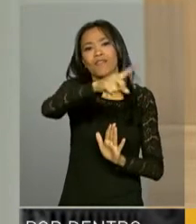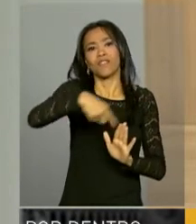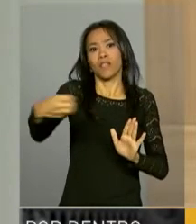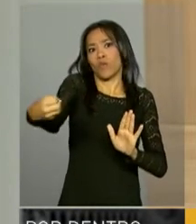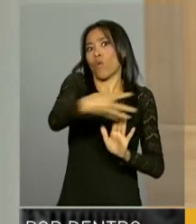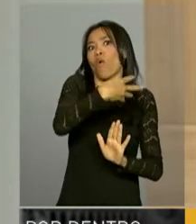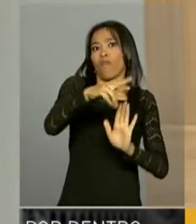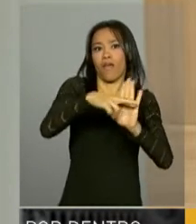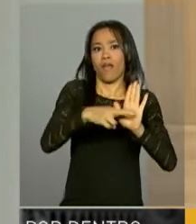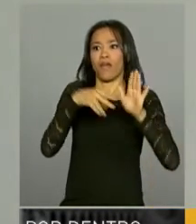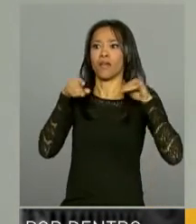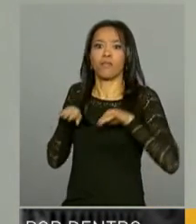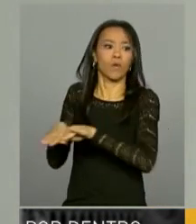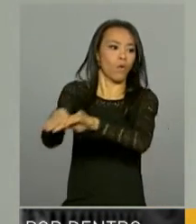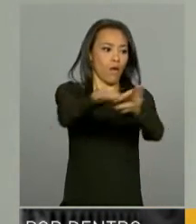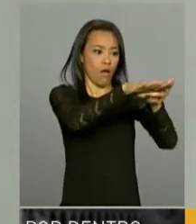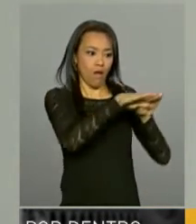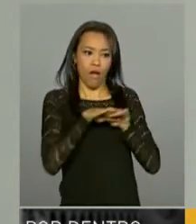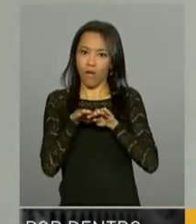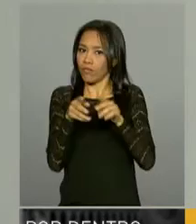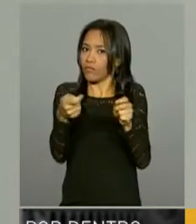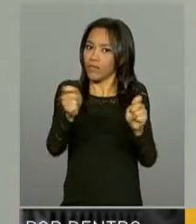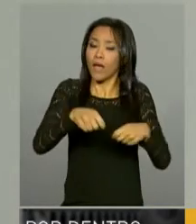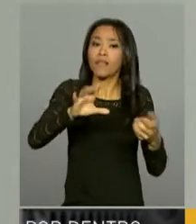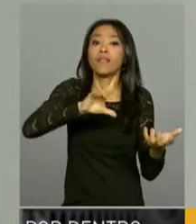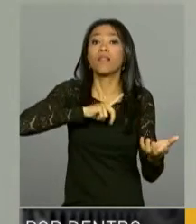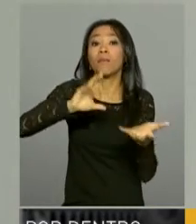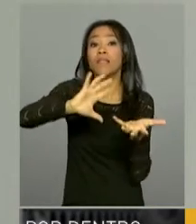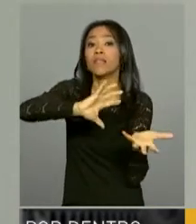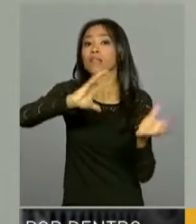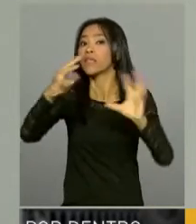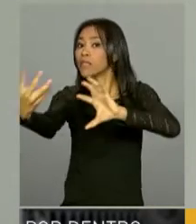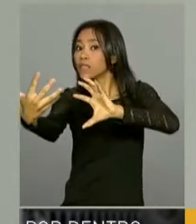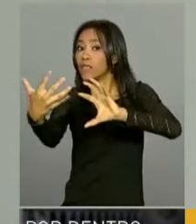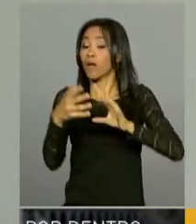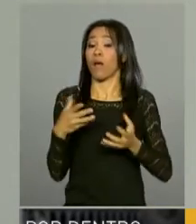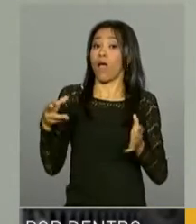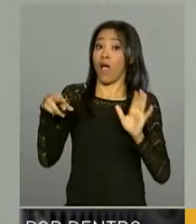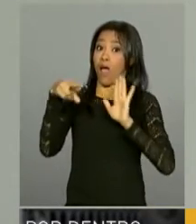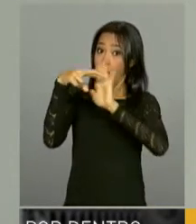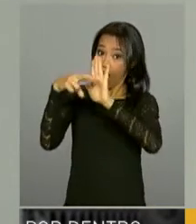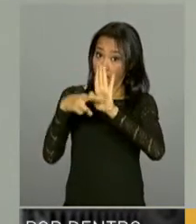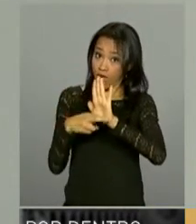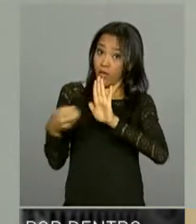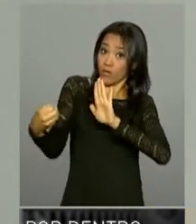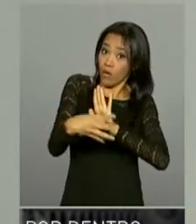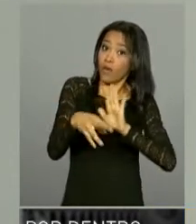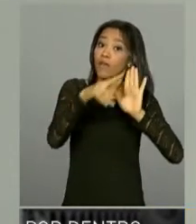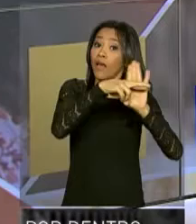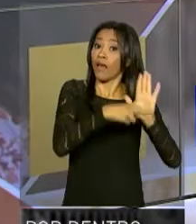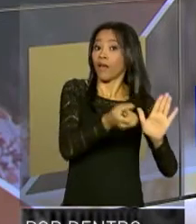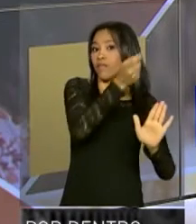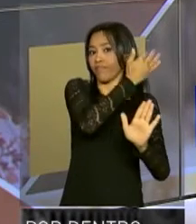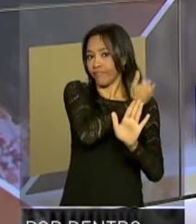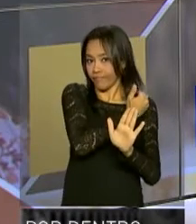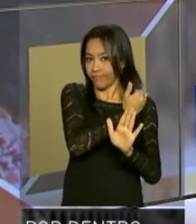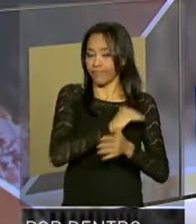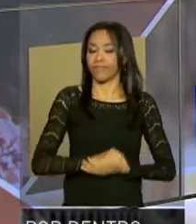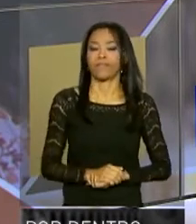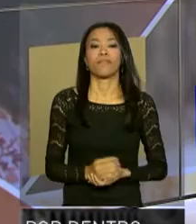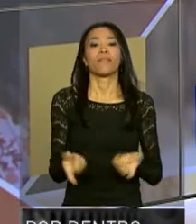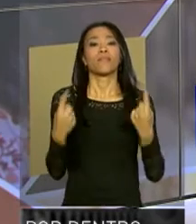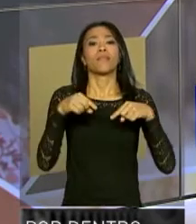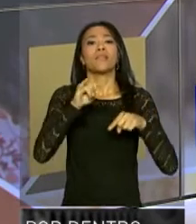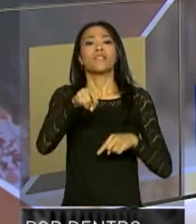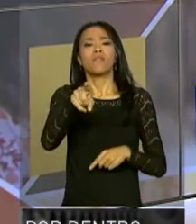regra nova para todo mundo. Então se faz uma transição entre a regra atual e a regra nova com o passar do tempo. Se